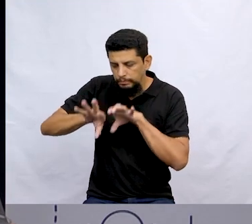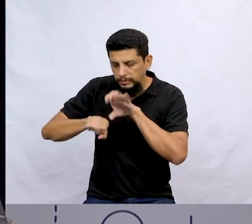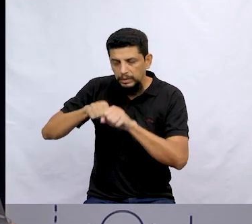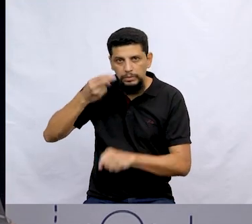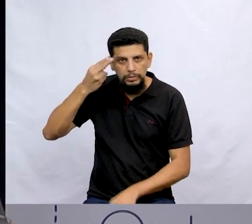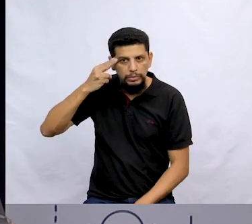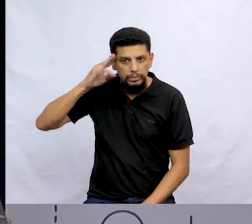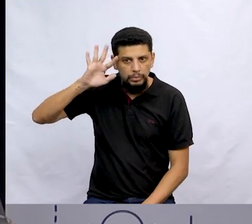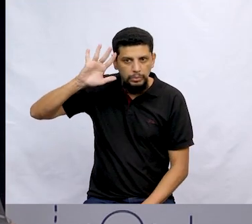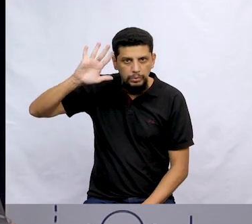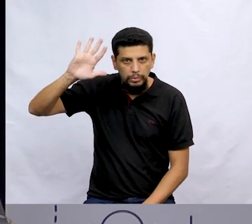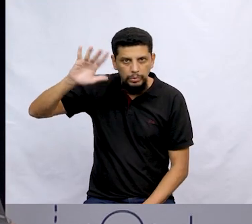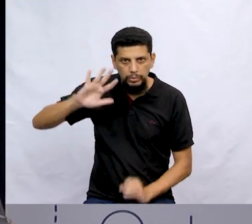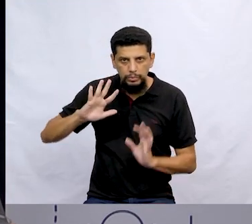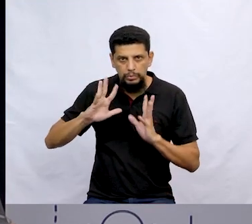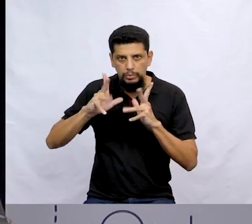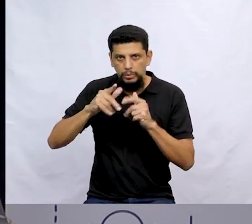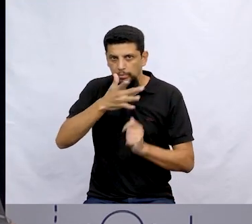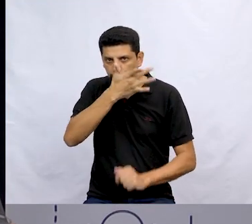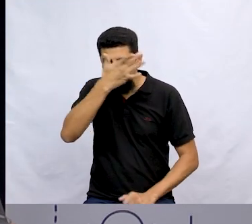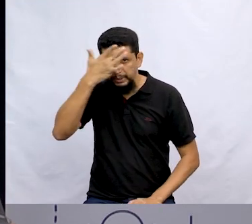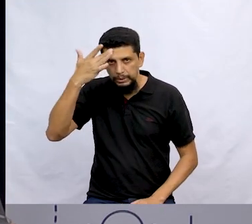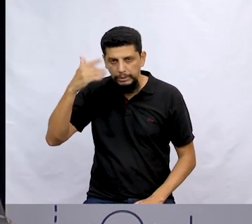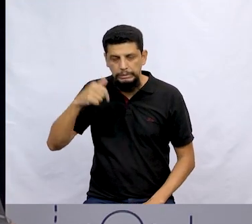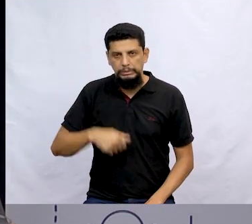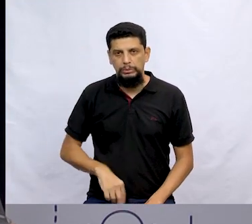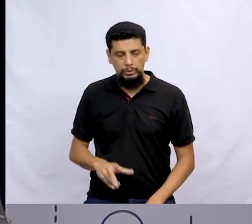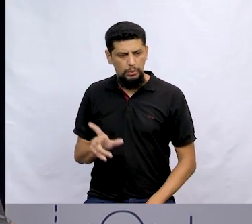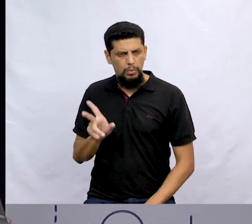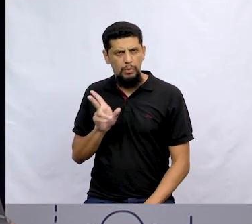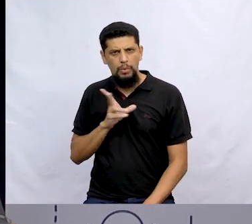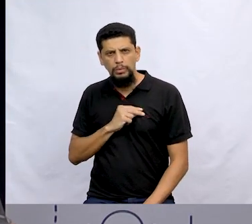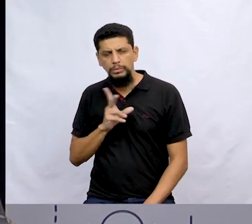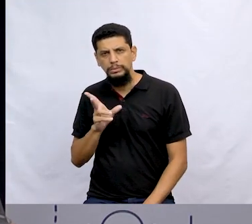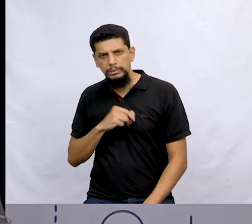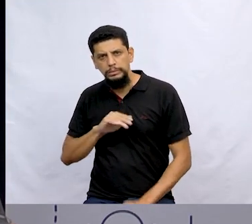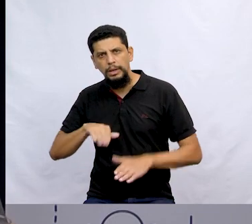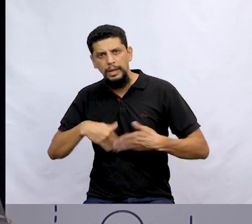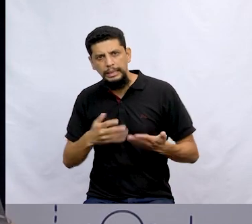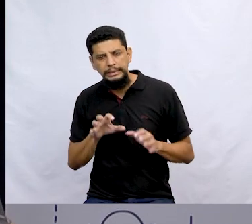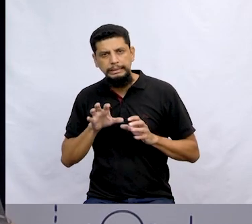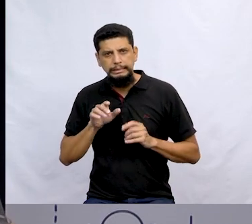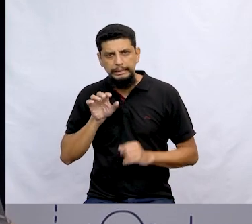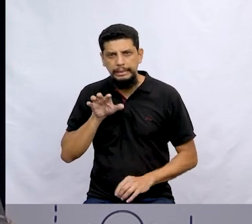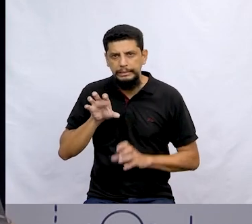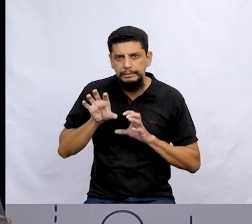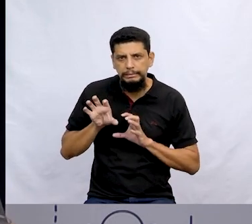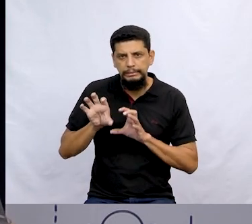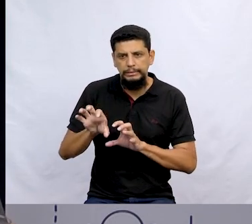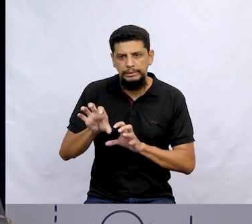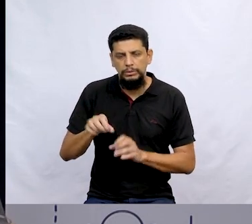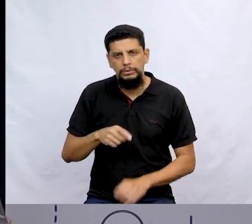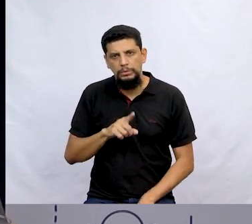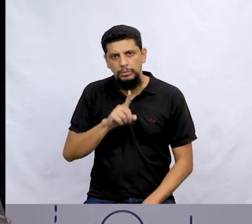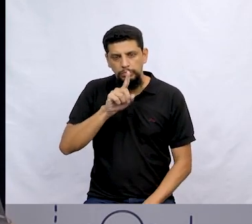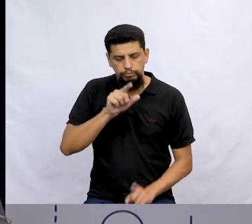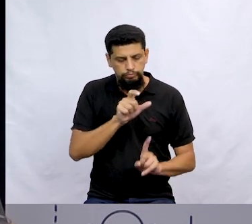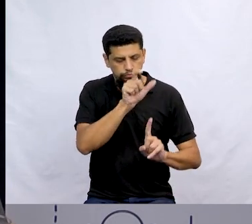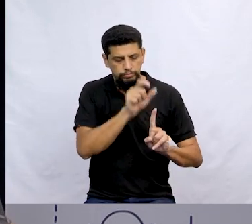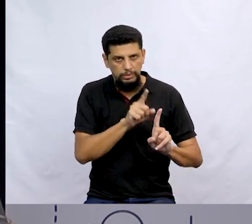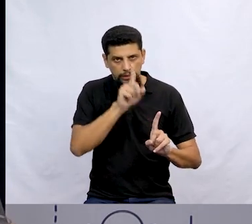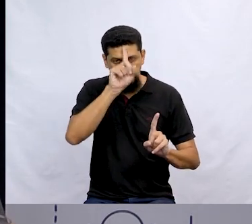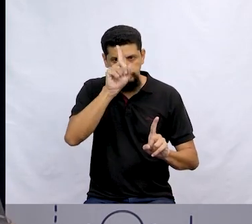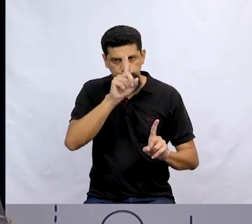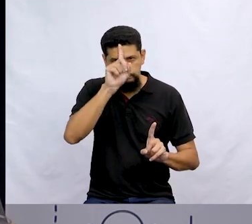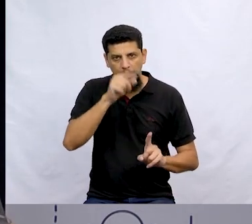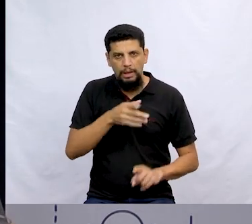presos muitos sonhos. Os sonhos de todos da cidade. Nossa! Então era isso, disse Zelito. O inventor, então, tinha